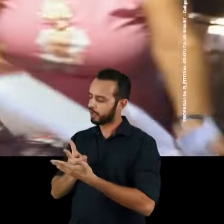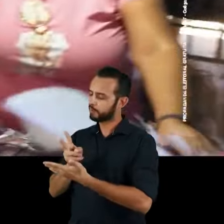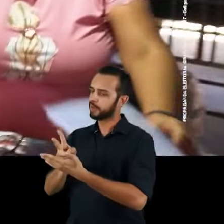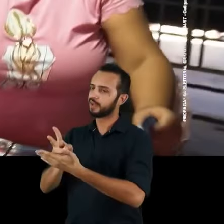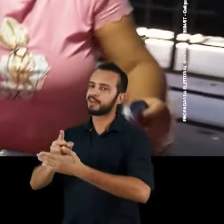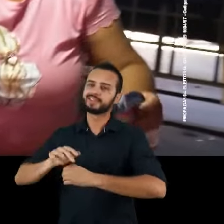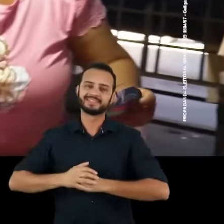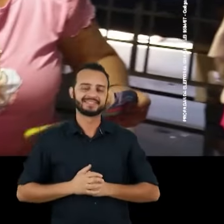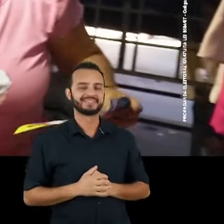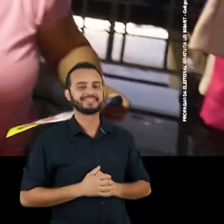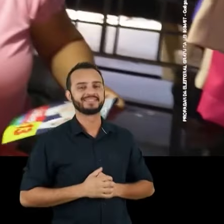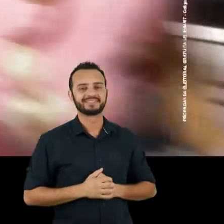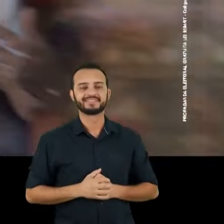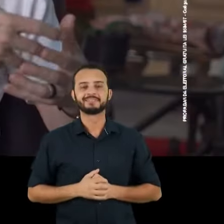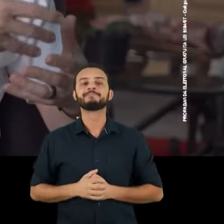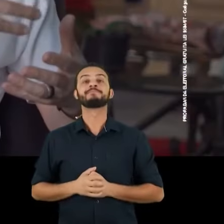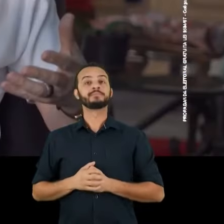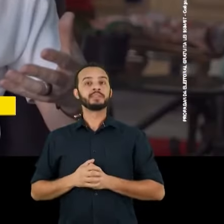cuidado.